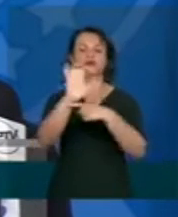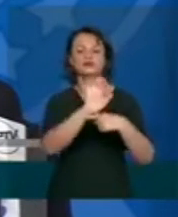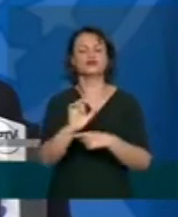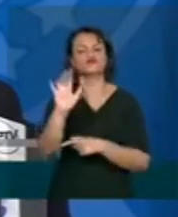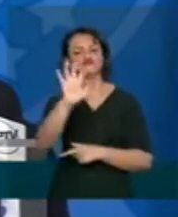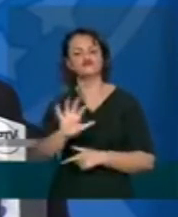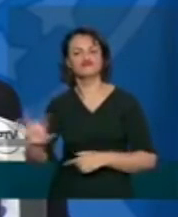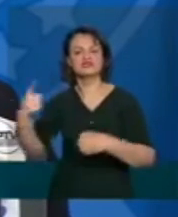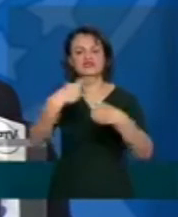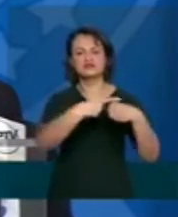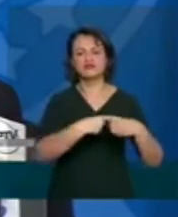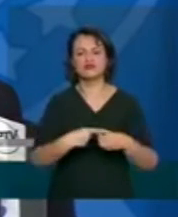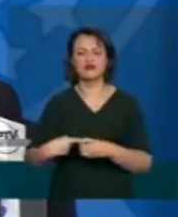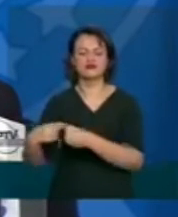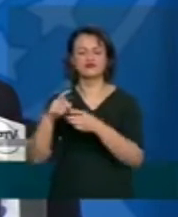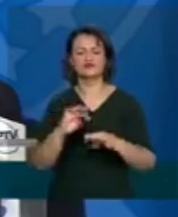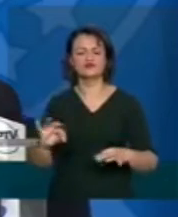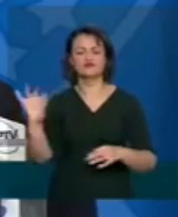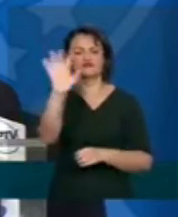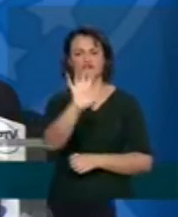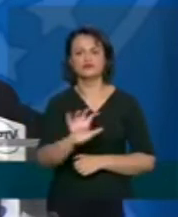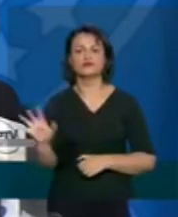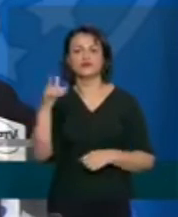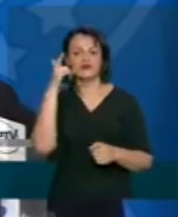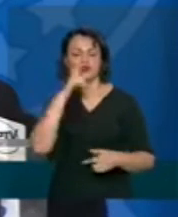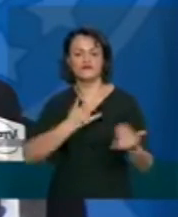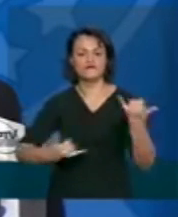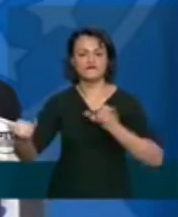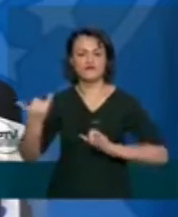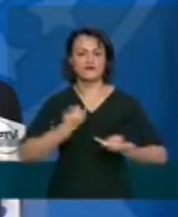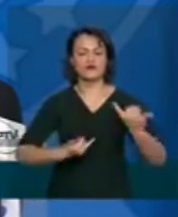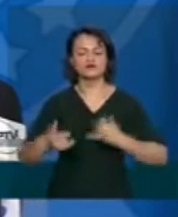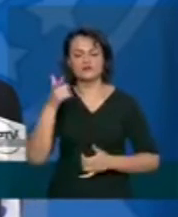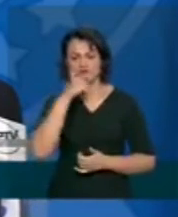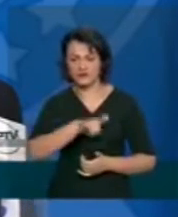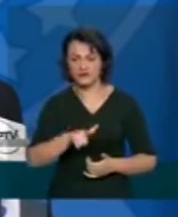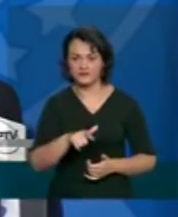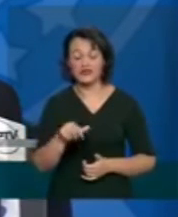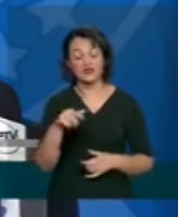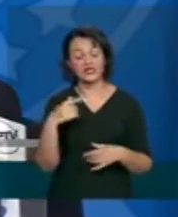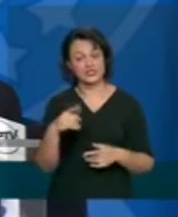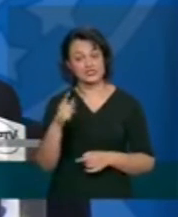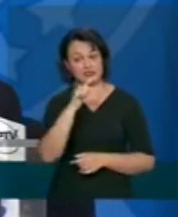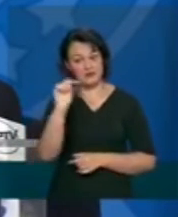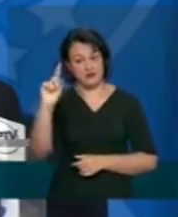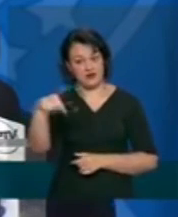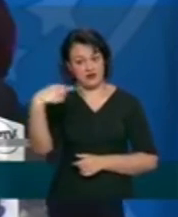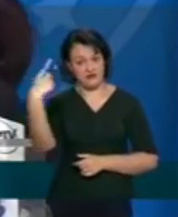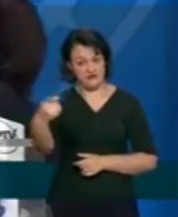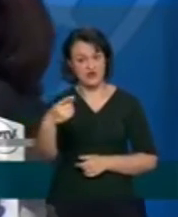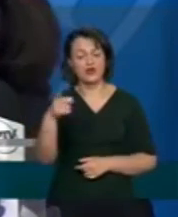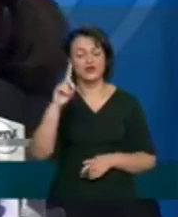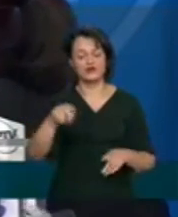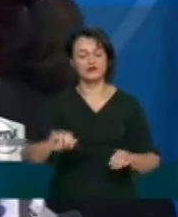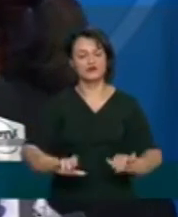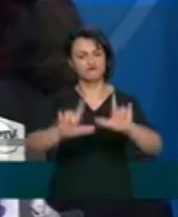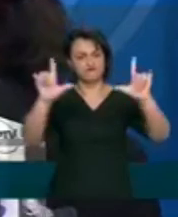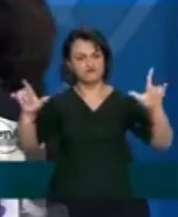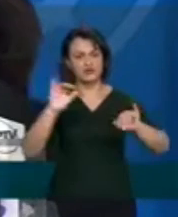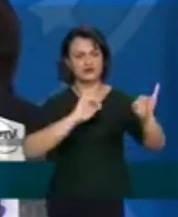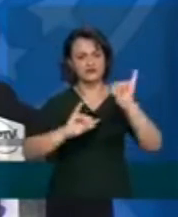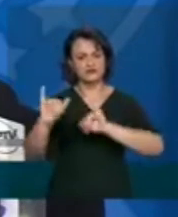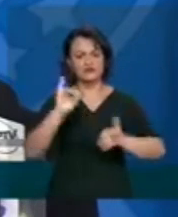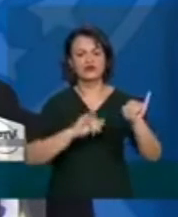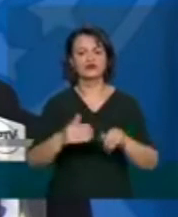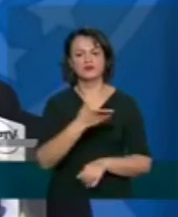municípios para que a gente possa obter esse dado e a partir da semana que vem a gente vai divulgar esse painel para